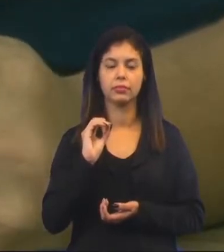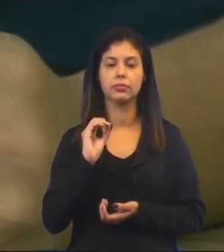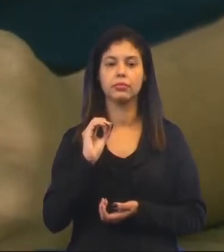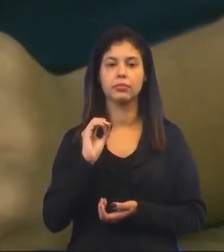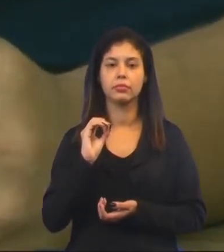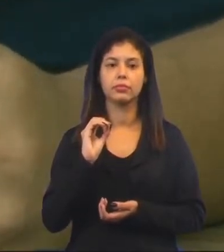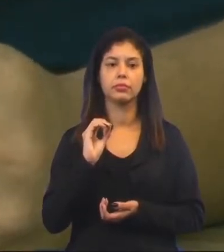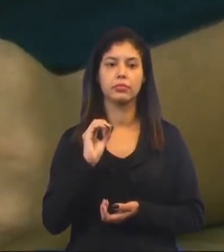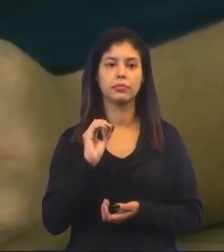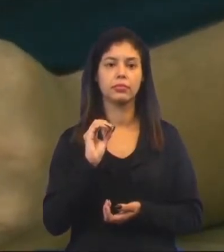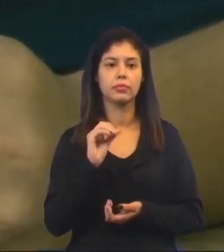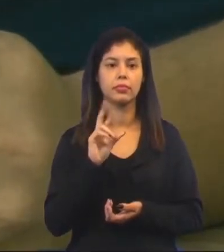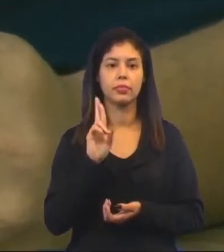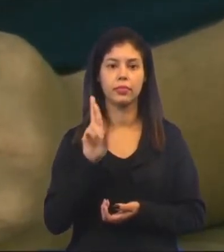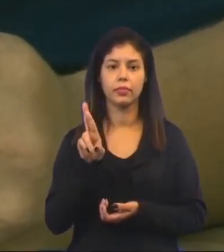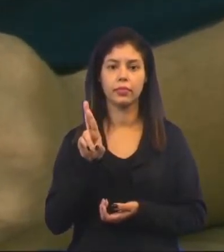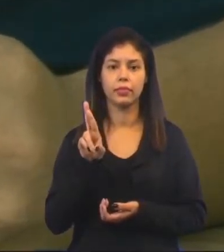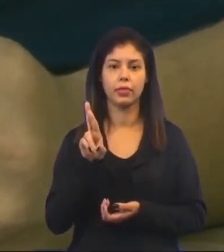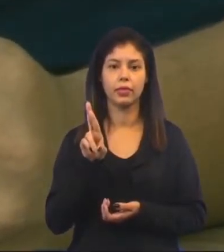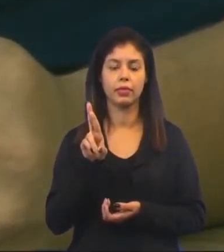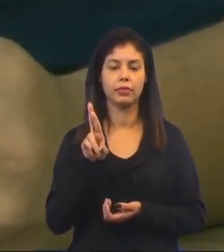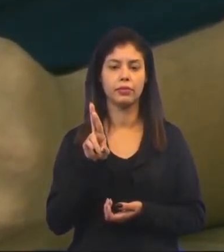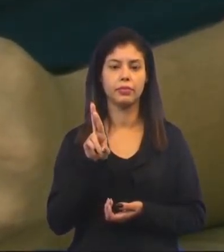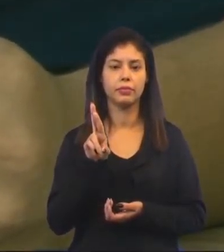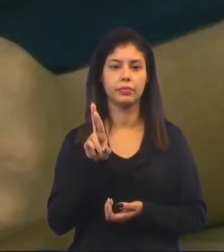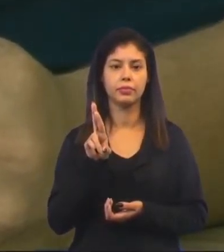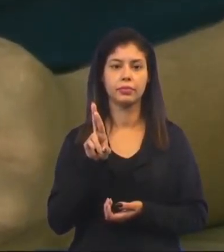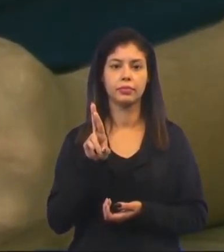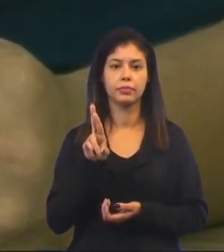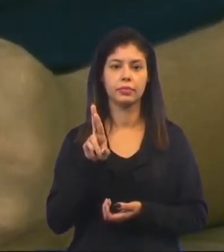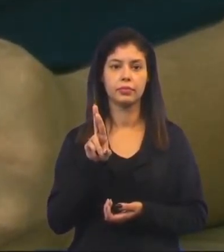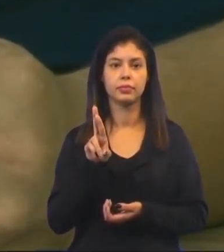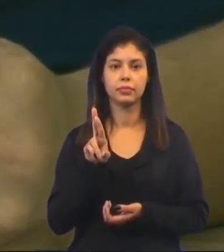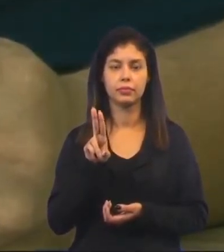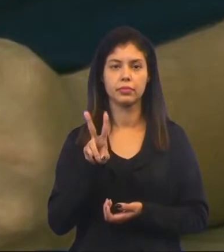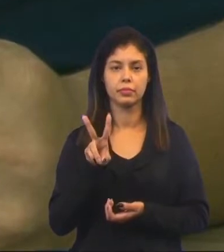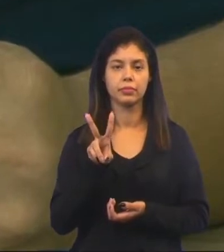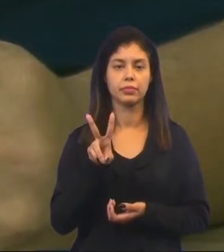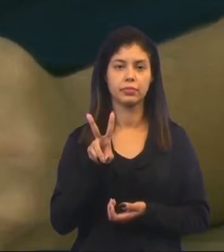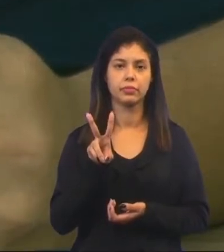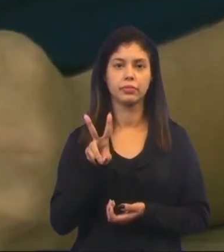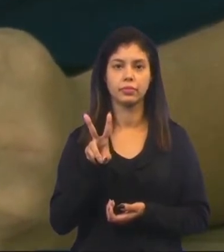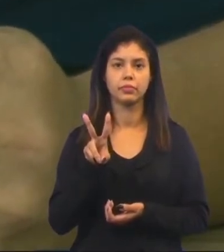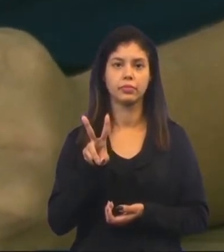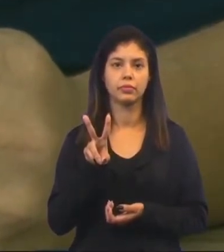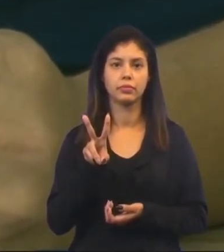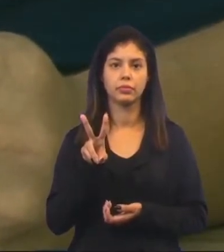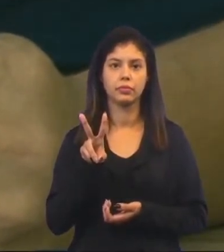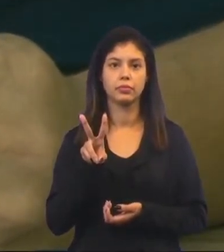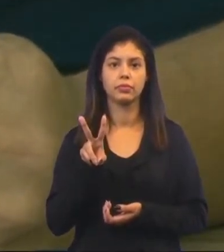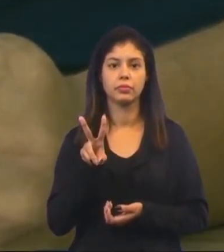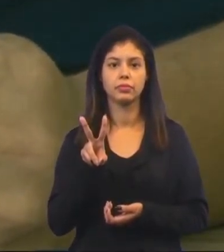O e esta? R V